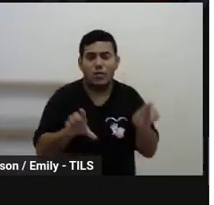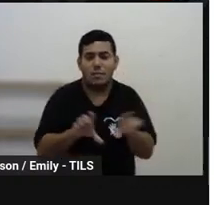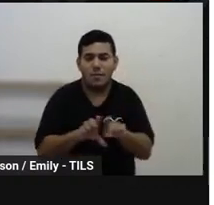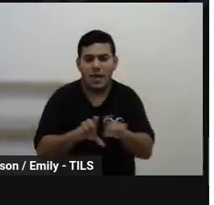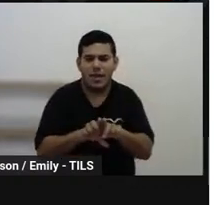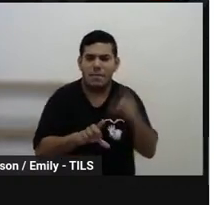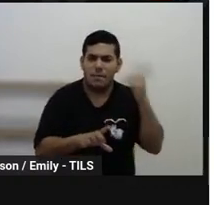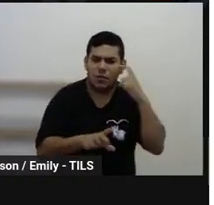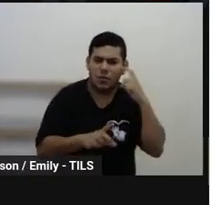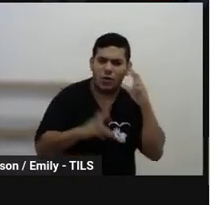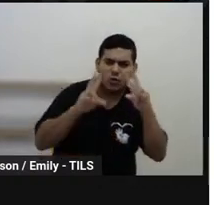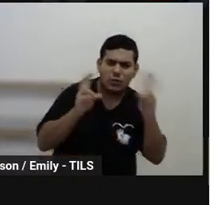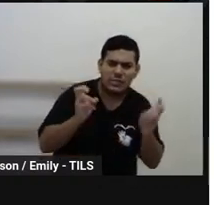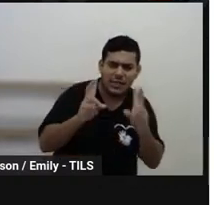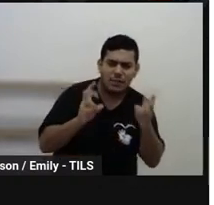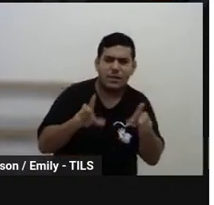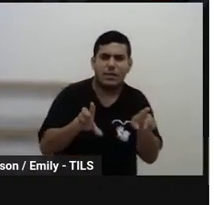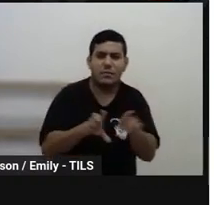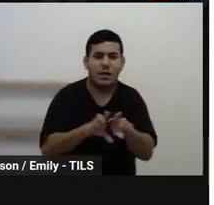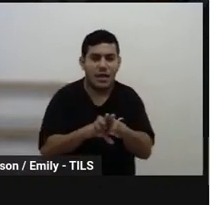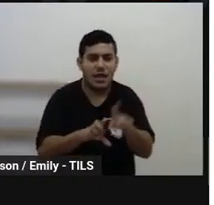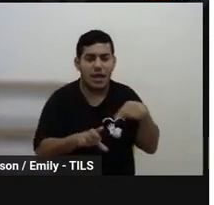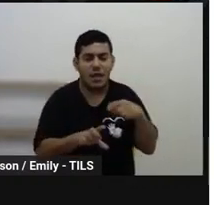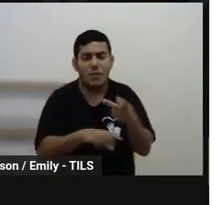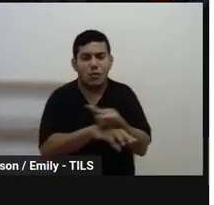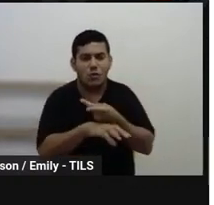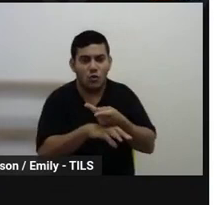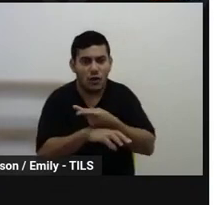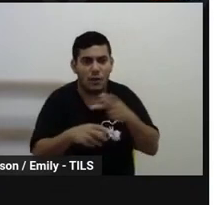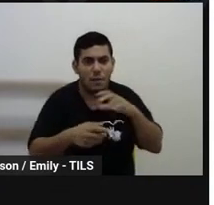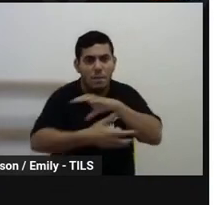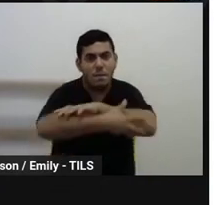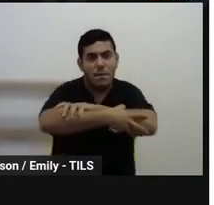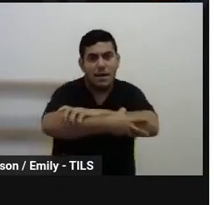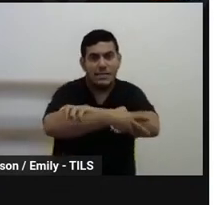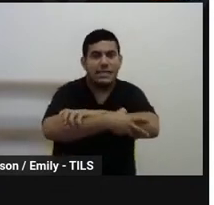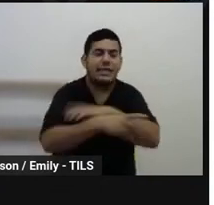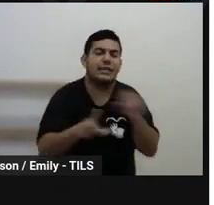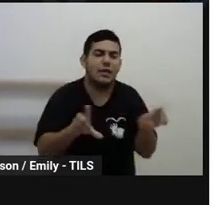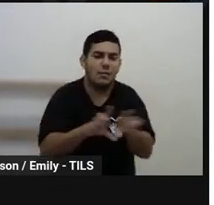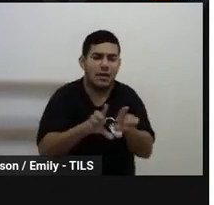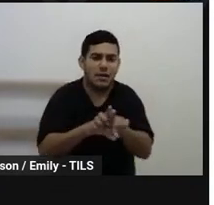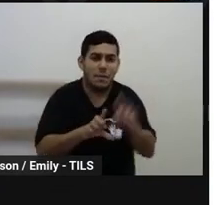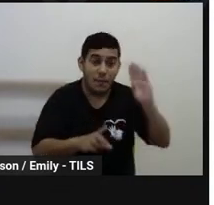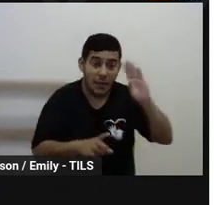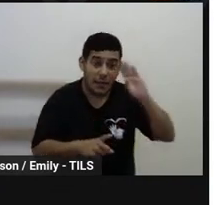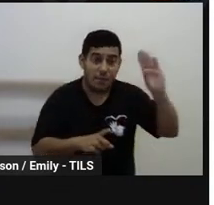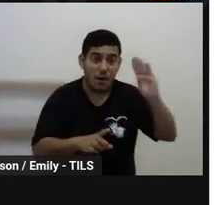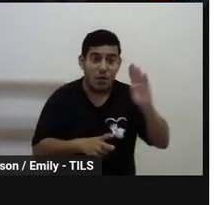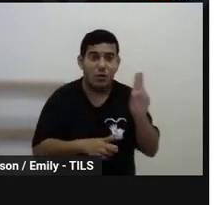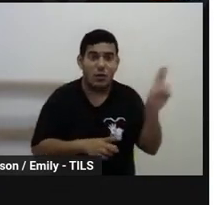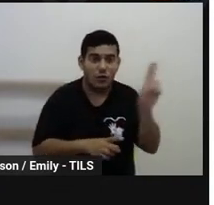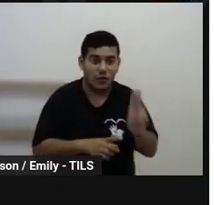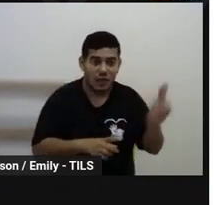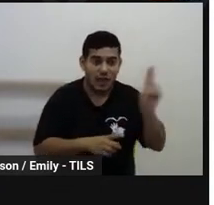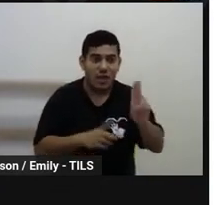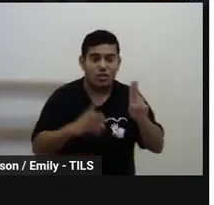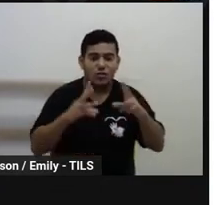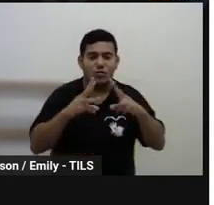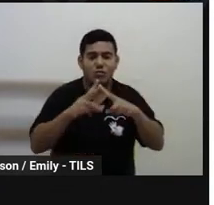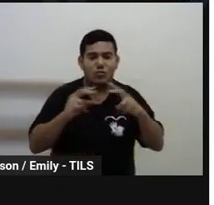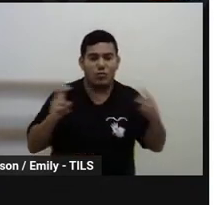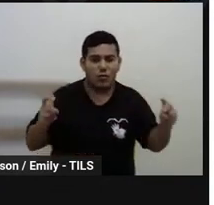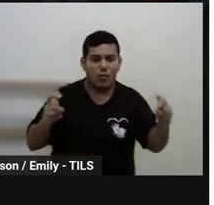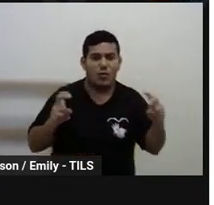algumas temáticas, e estamos buscando parcerias também, né, principalmente da Universidade Estadual de Feira de